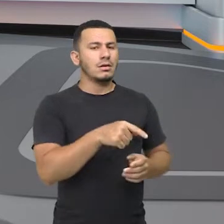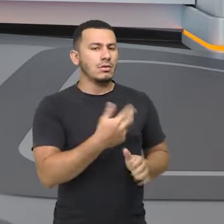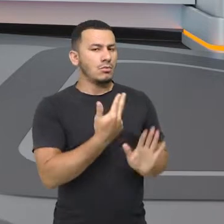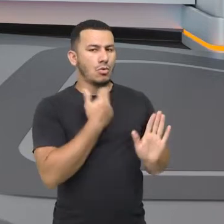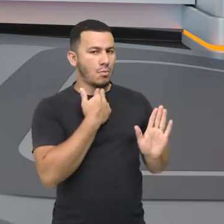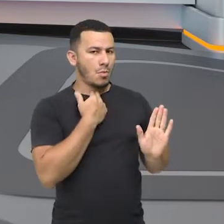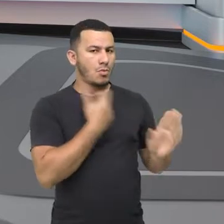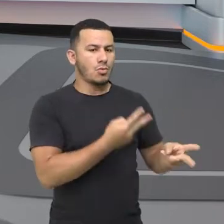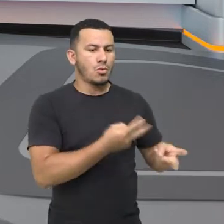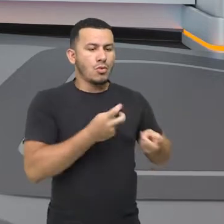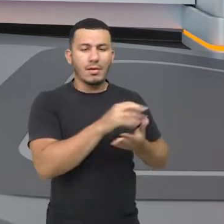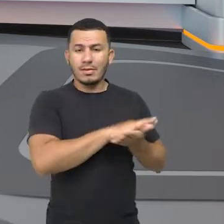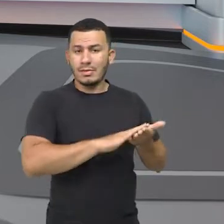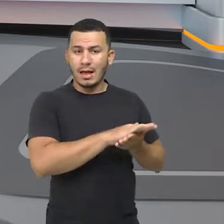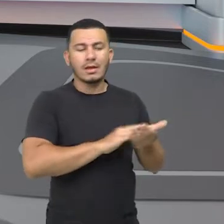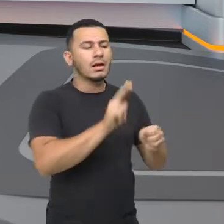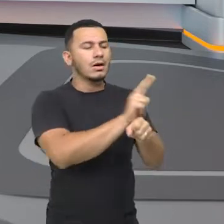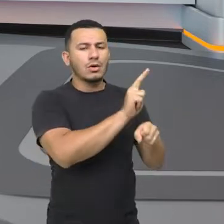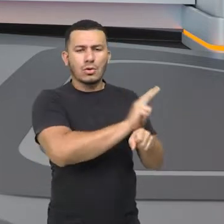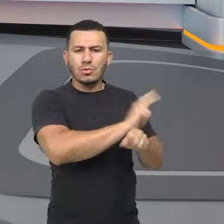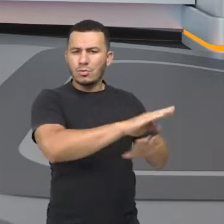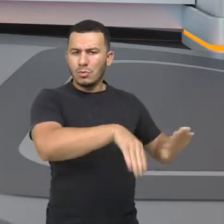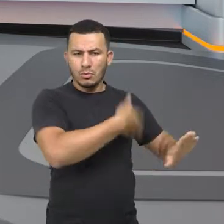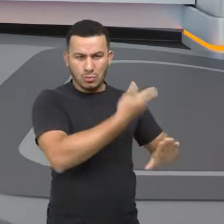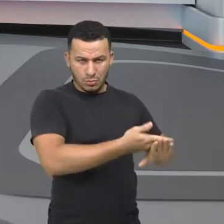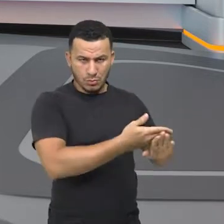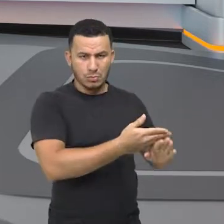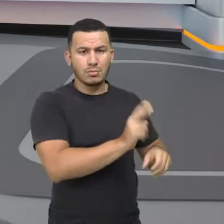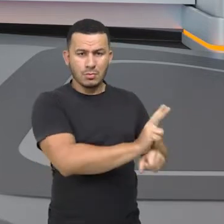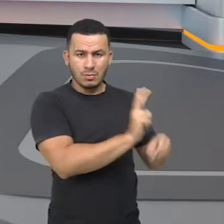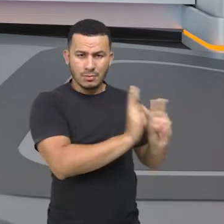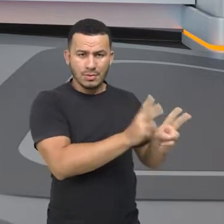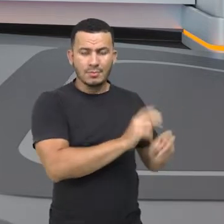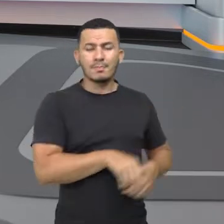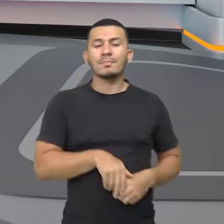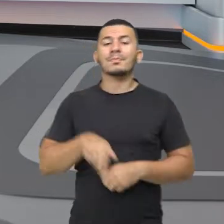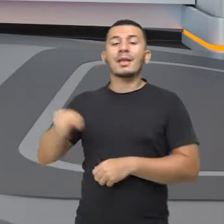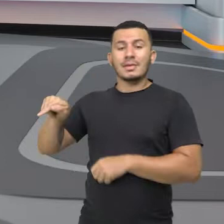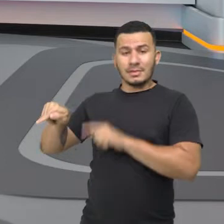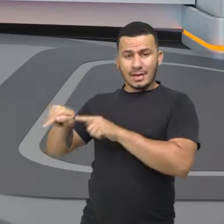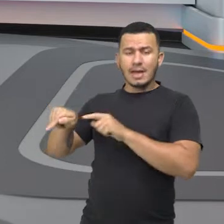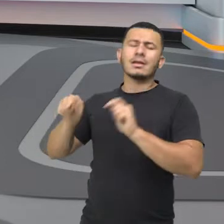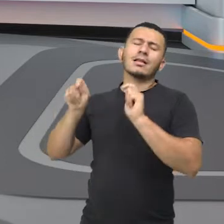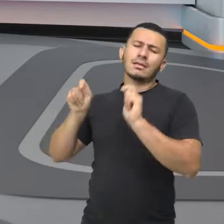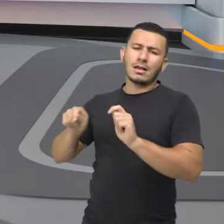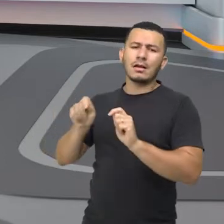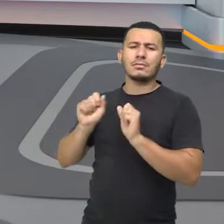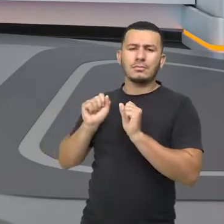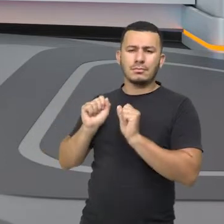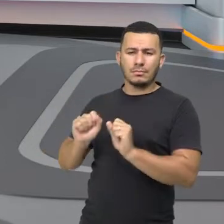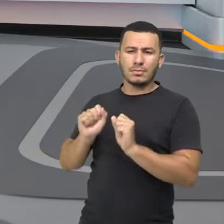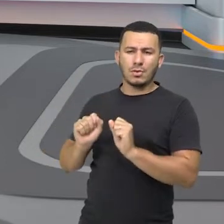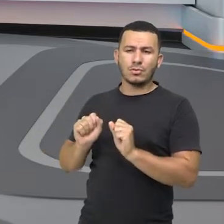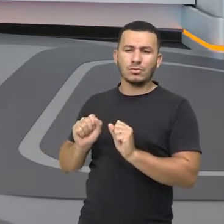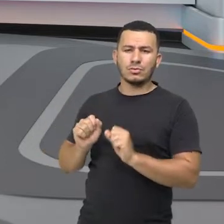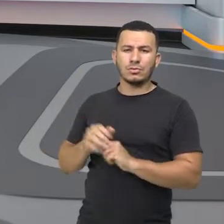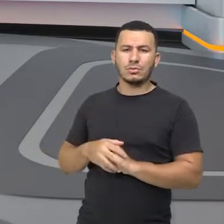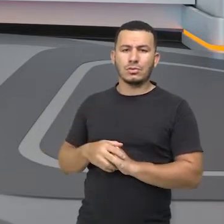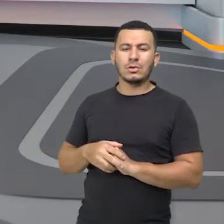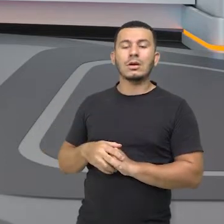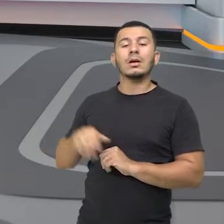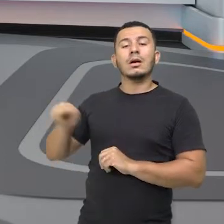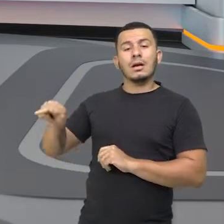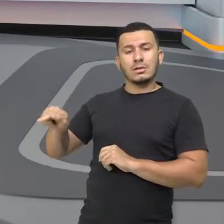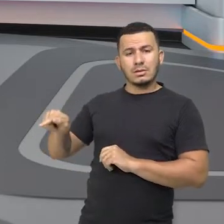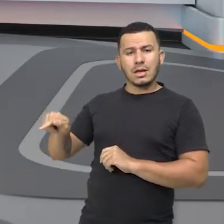extrair o recurso, eu vou preservar e conservar. As sete aqui, eu posso ter... Dois, quatro, seis,